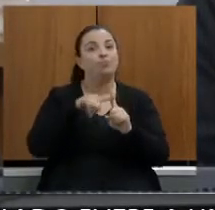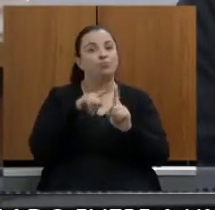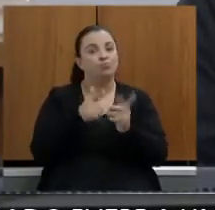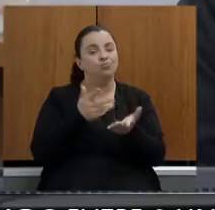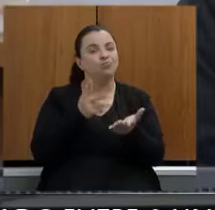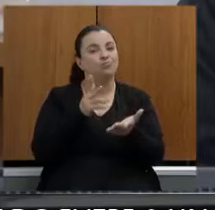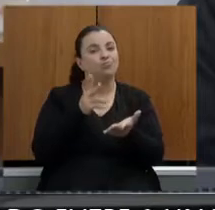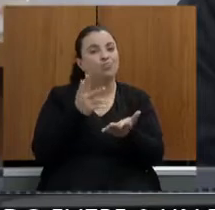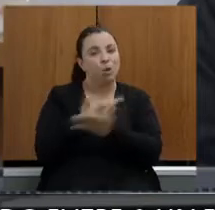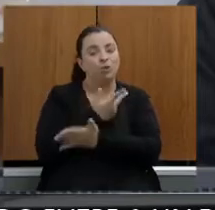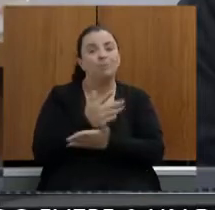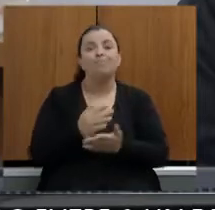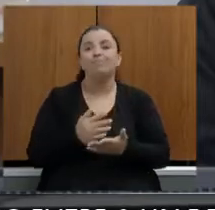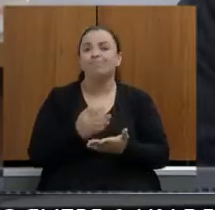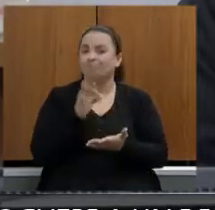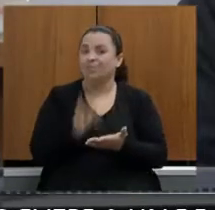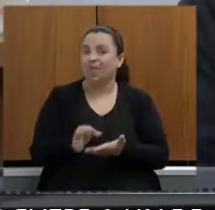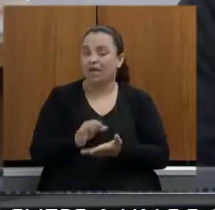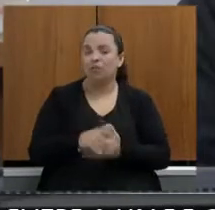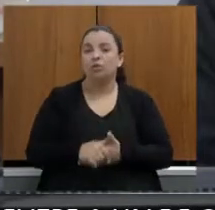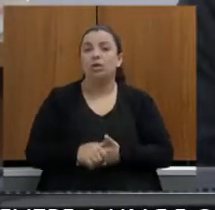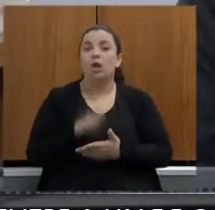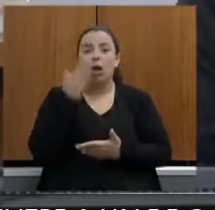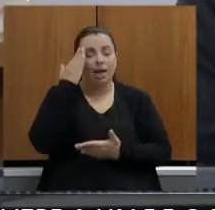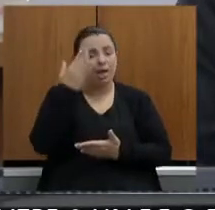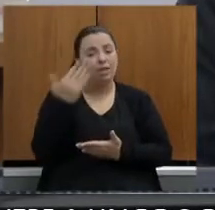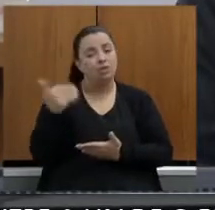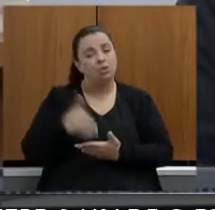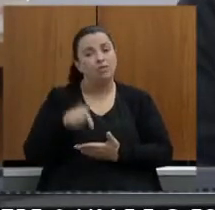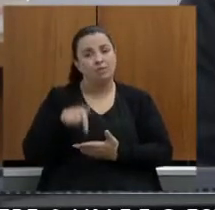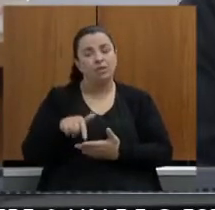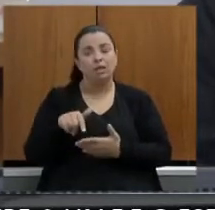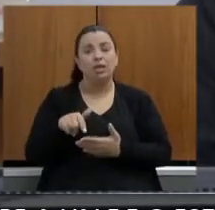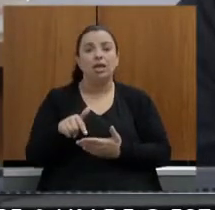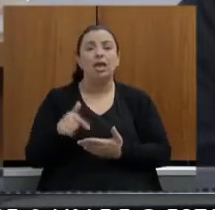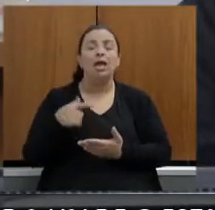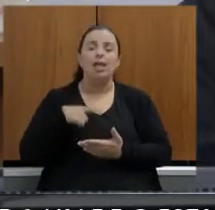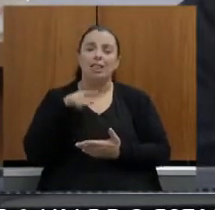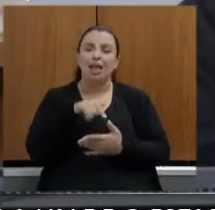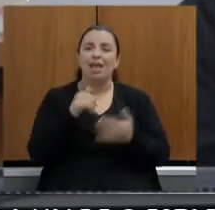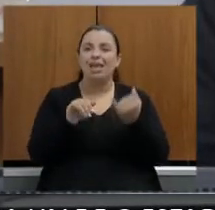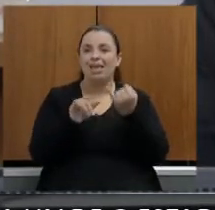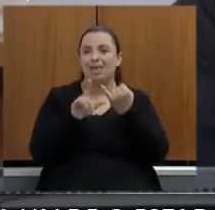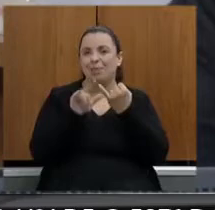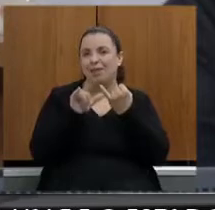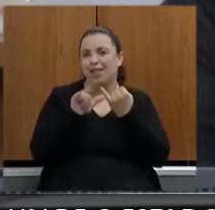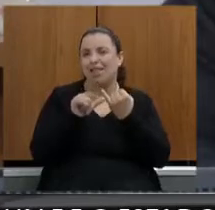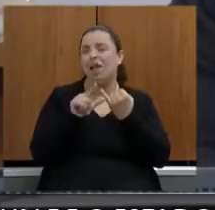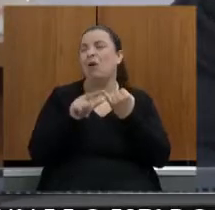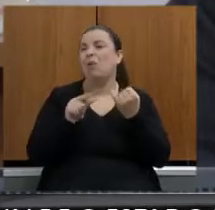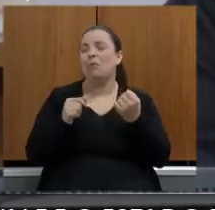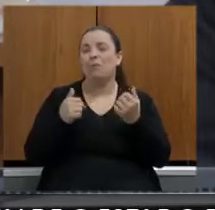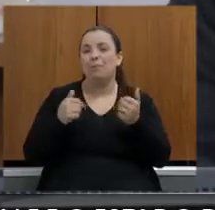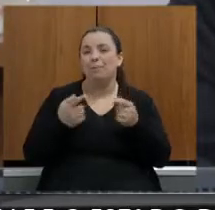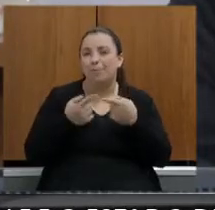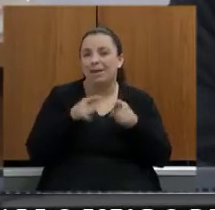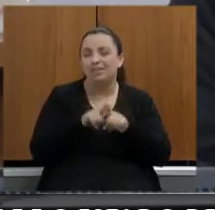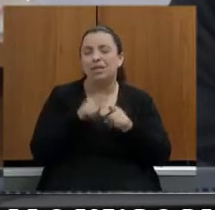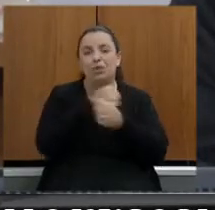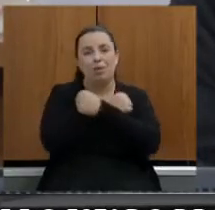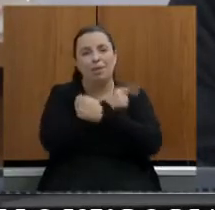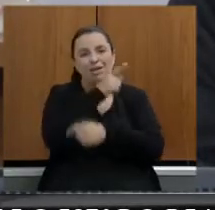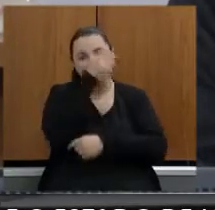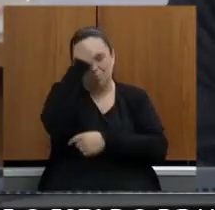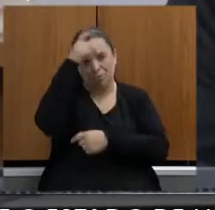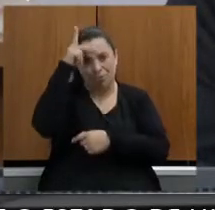e a gente tem vir e ter aí um grande parceiro mandar um abraço para o prefeito e o senhor